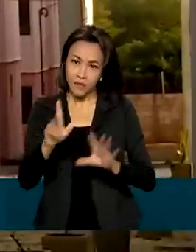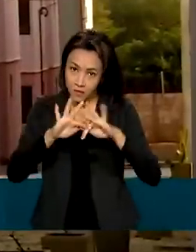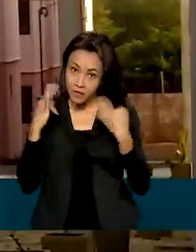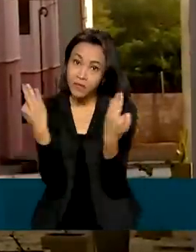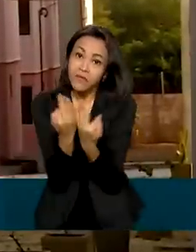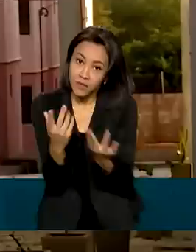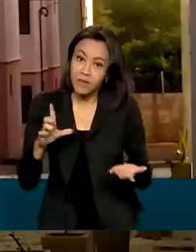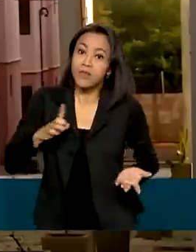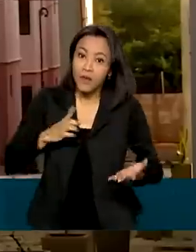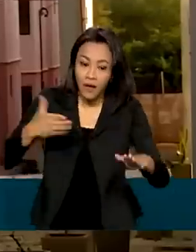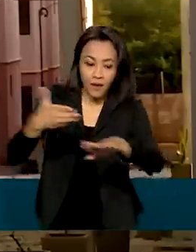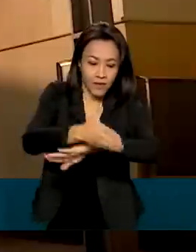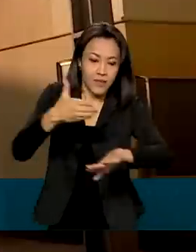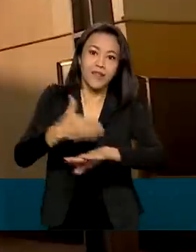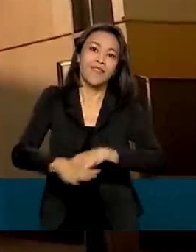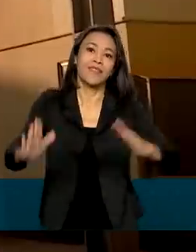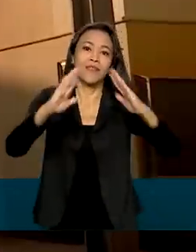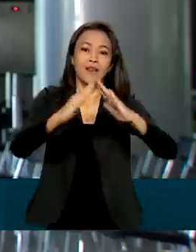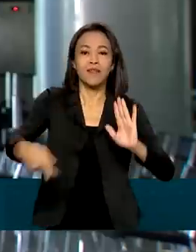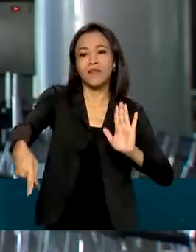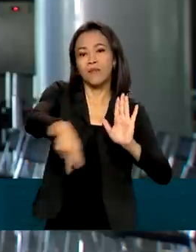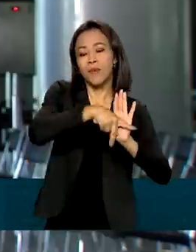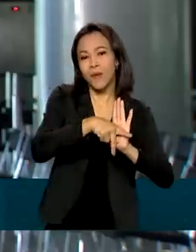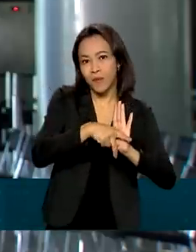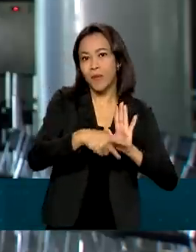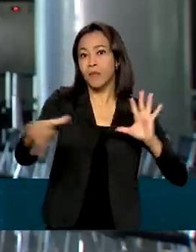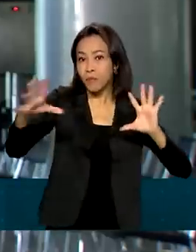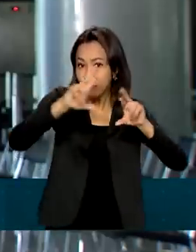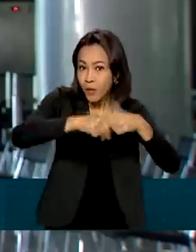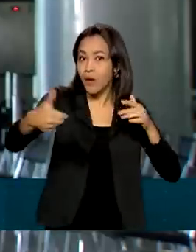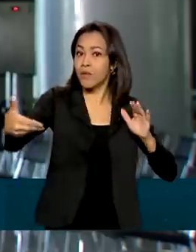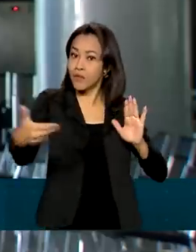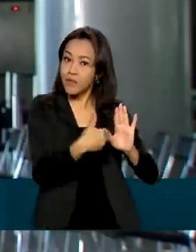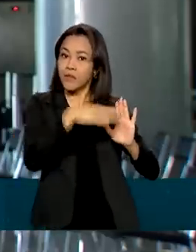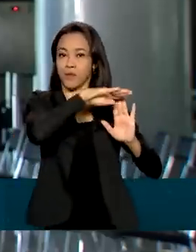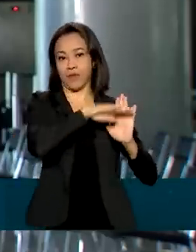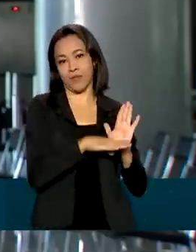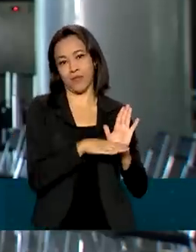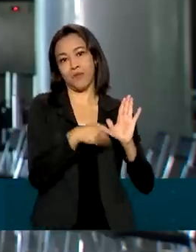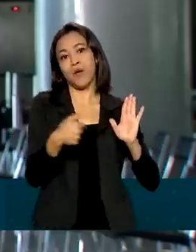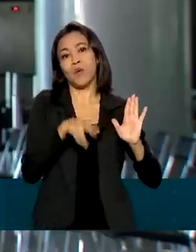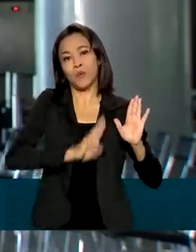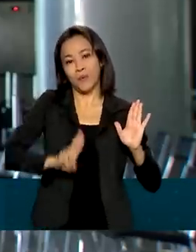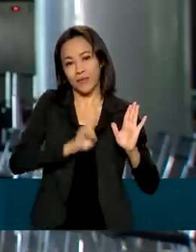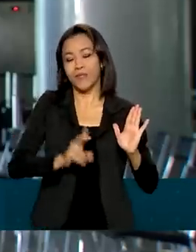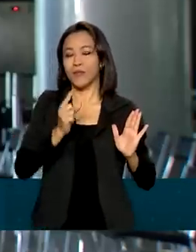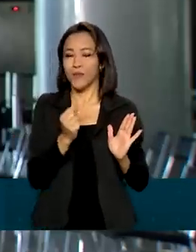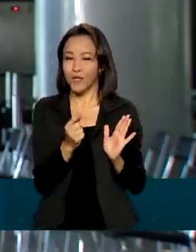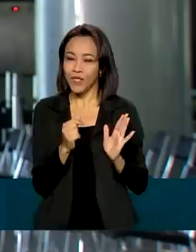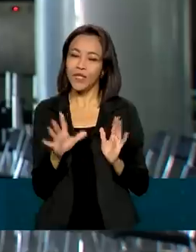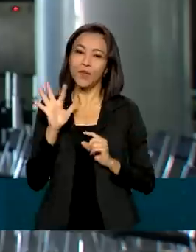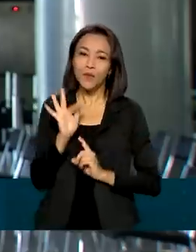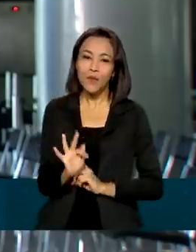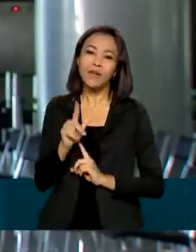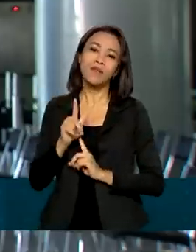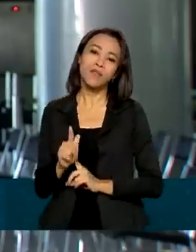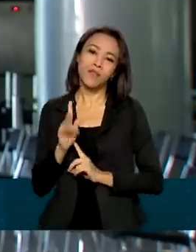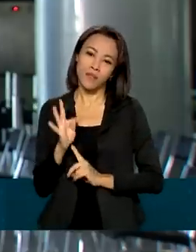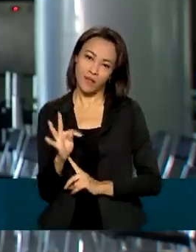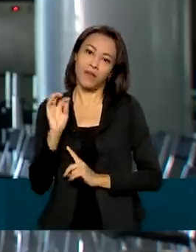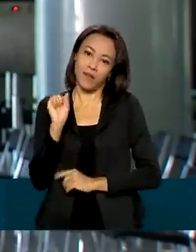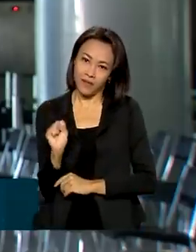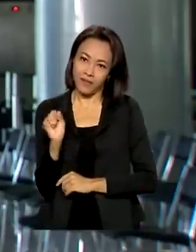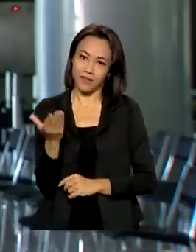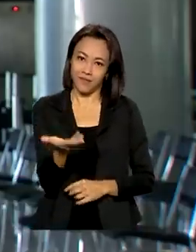tiveram acesso à casa própria por meio do programa Casa Verde e Amarela, com recursos do Fundo de Garantia do Tempo de Serviço.